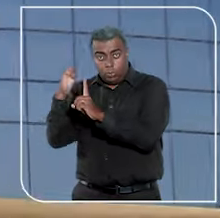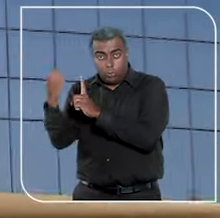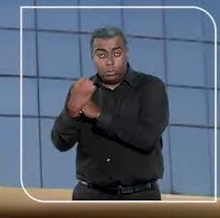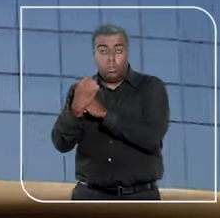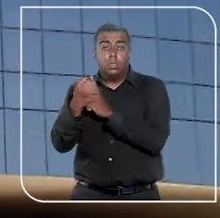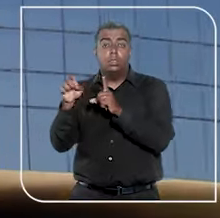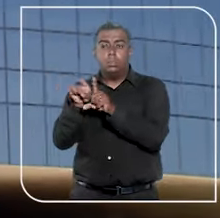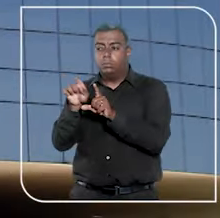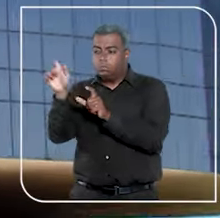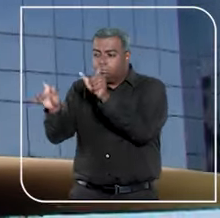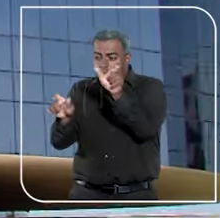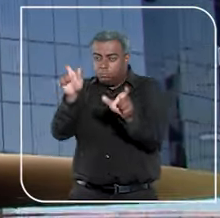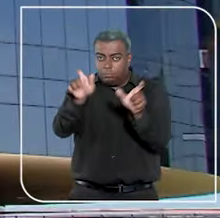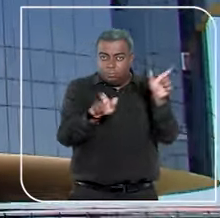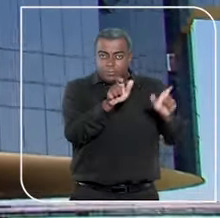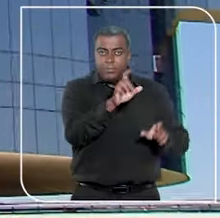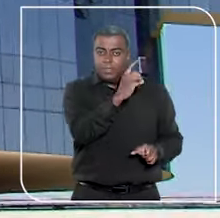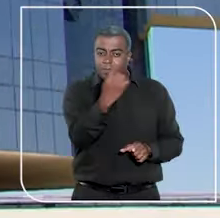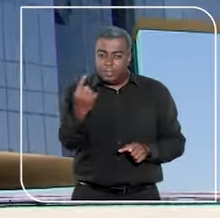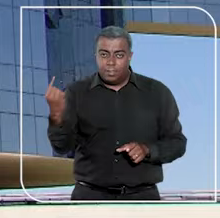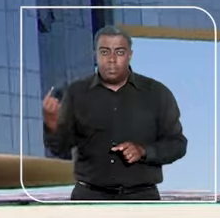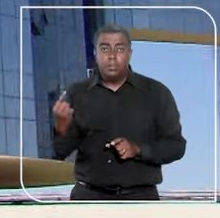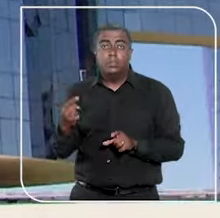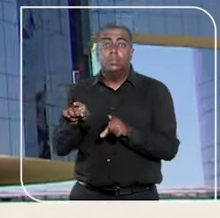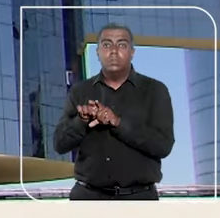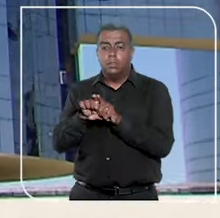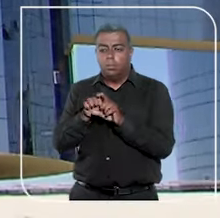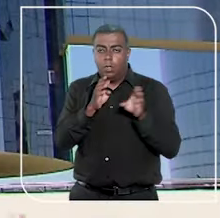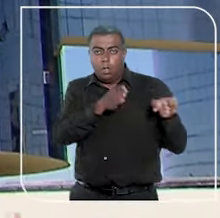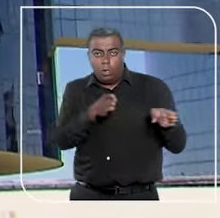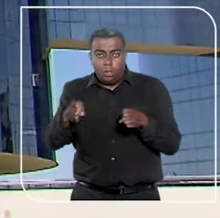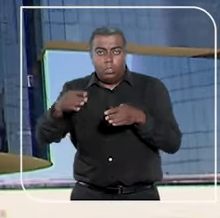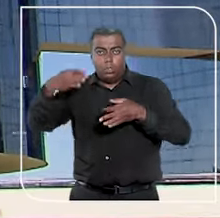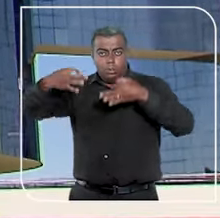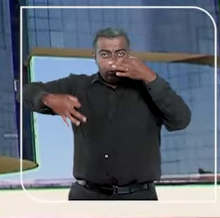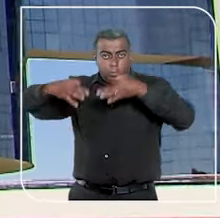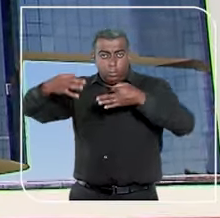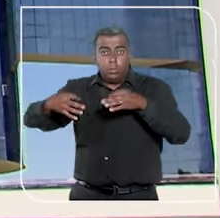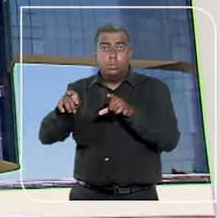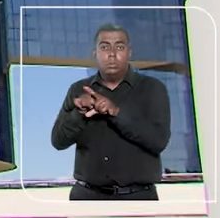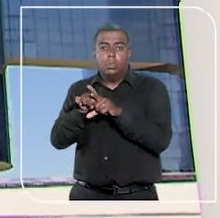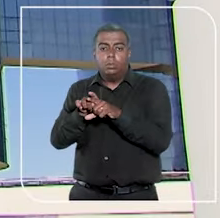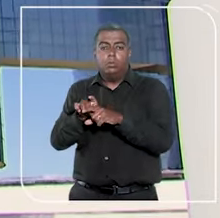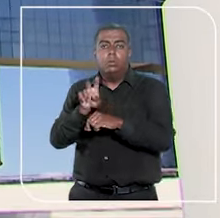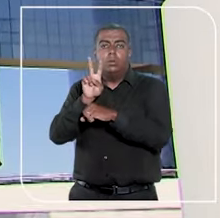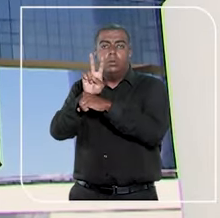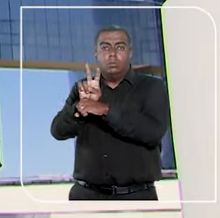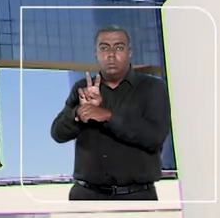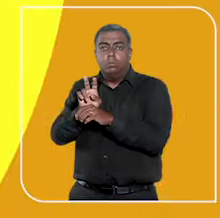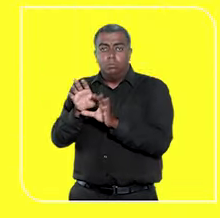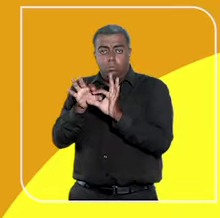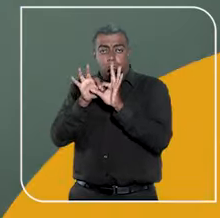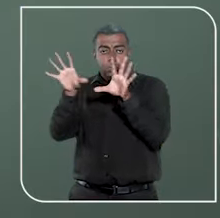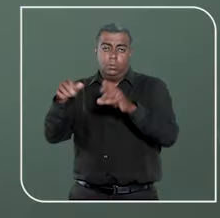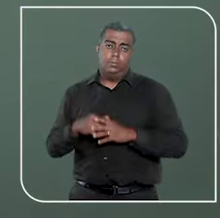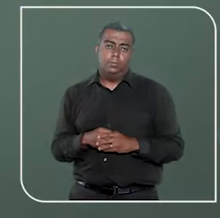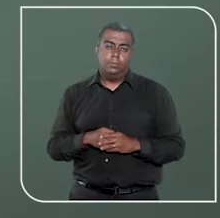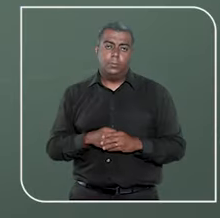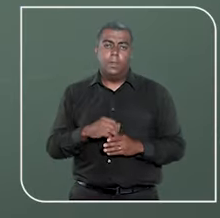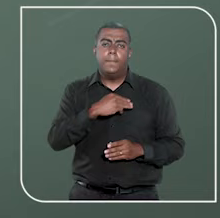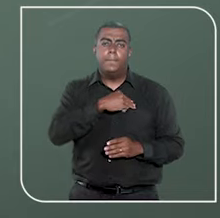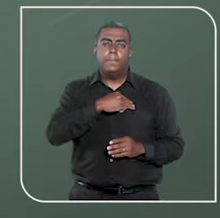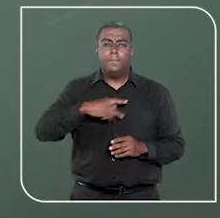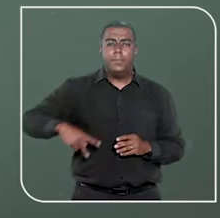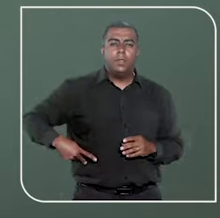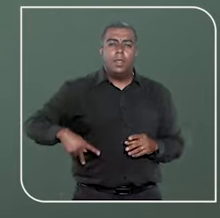sociais e individuais indisponíveis, a defesa da ordem jurídica e a defesa do regime democrático. O Ministério Público como se